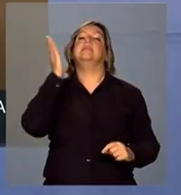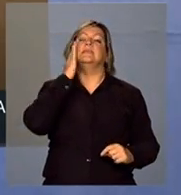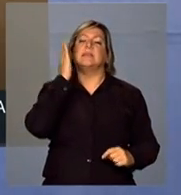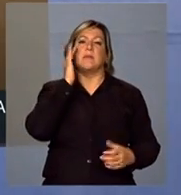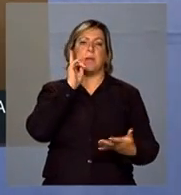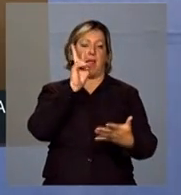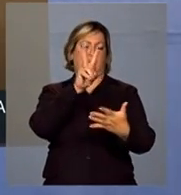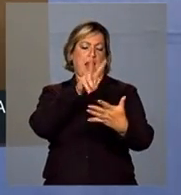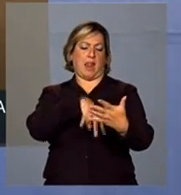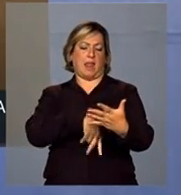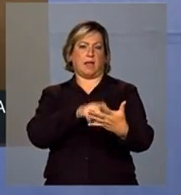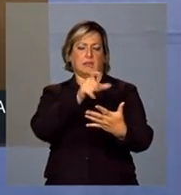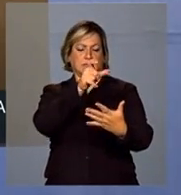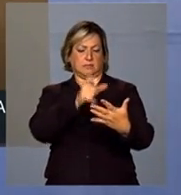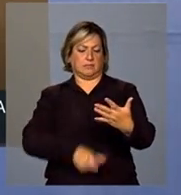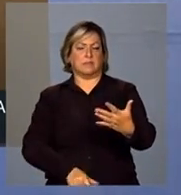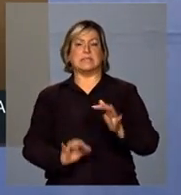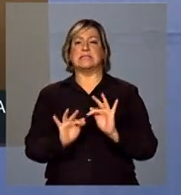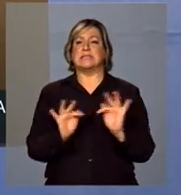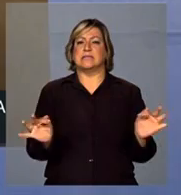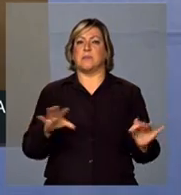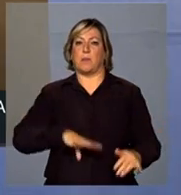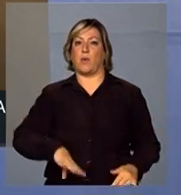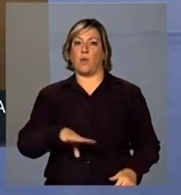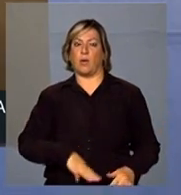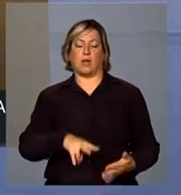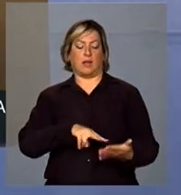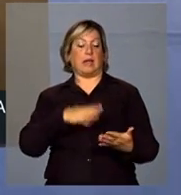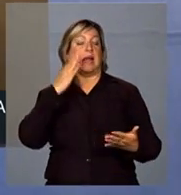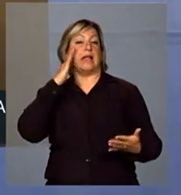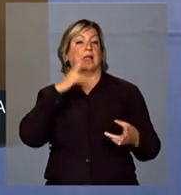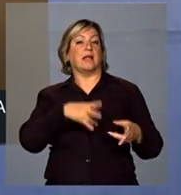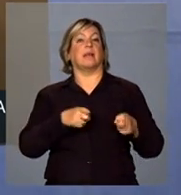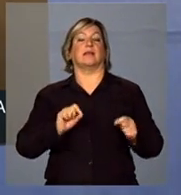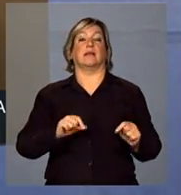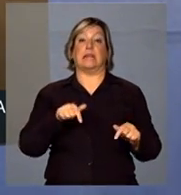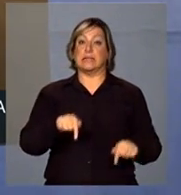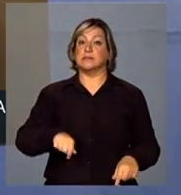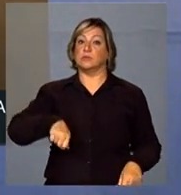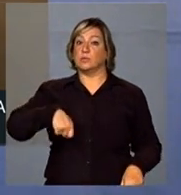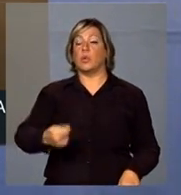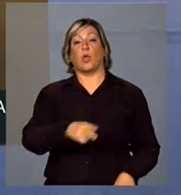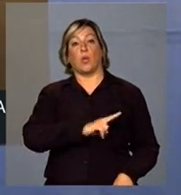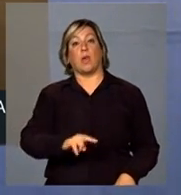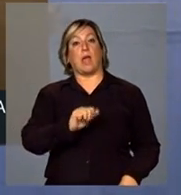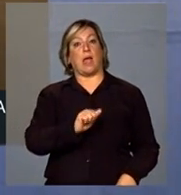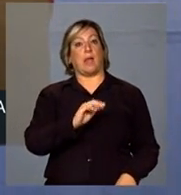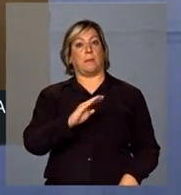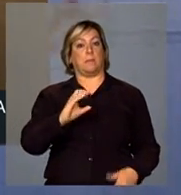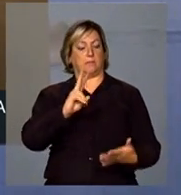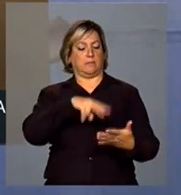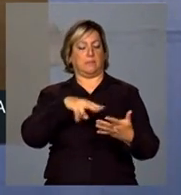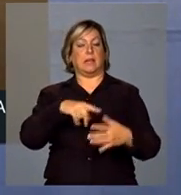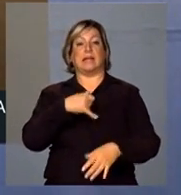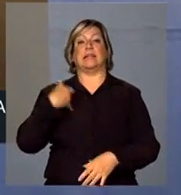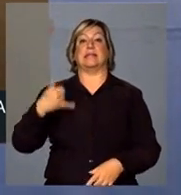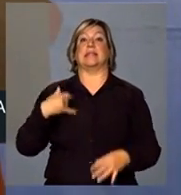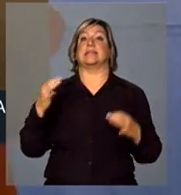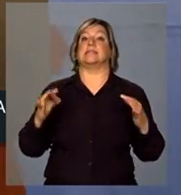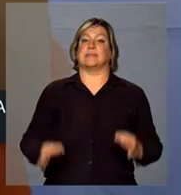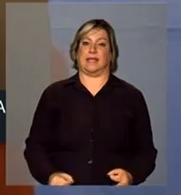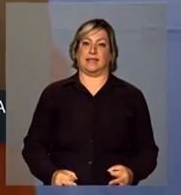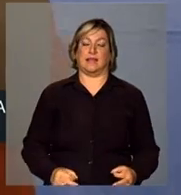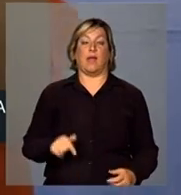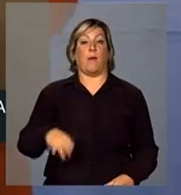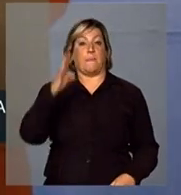ler um texto simples e interpretar. Isso chama-se alfabetização na idade certa. O